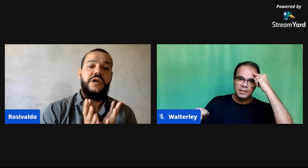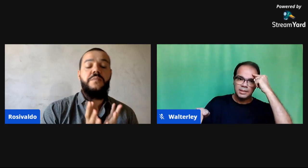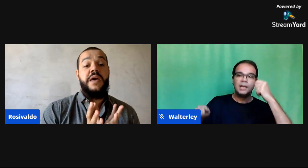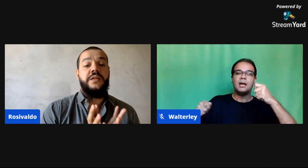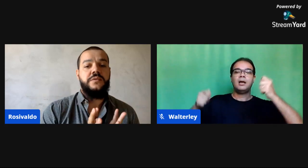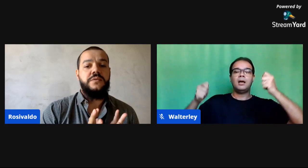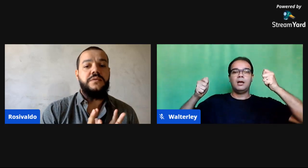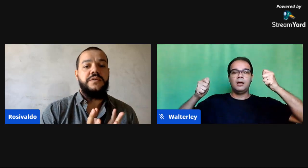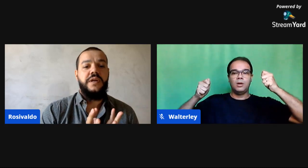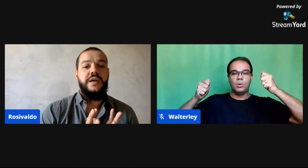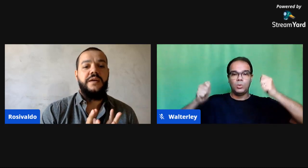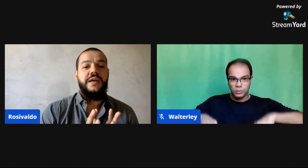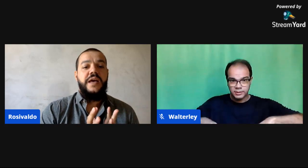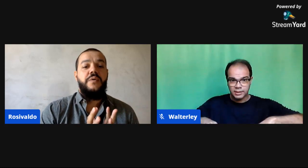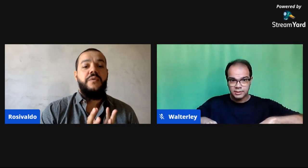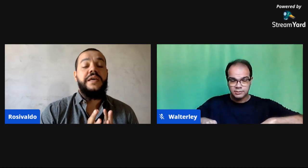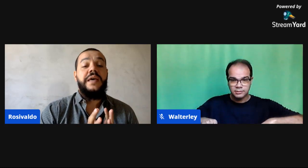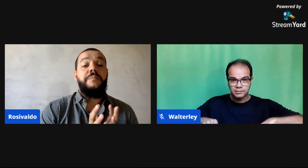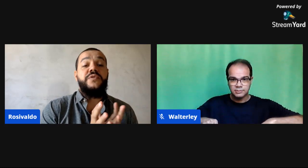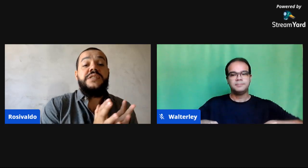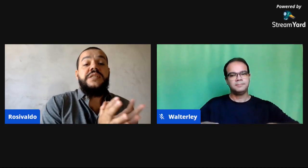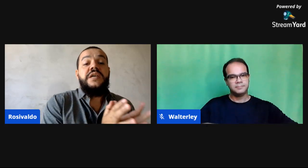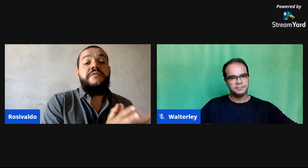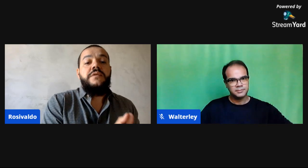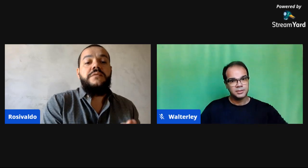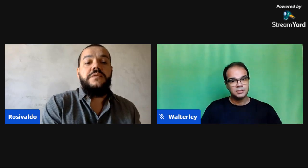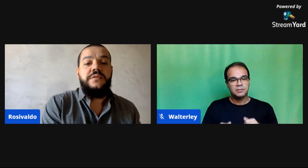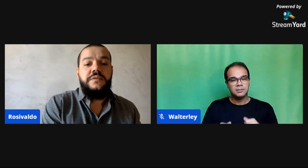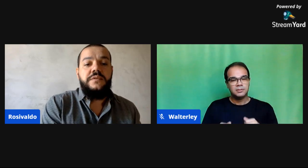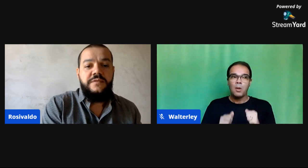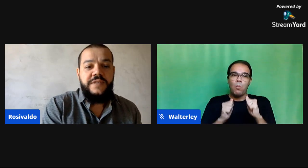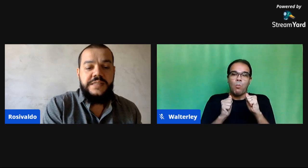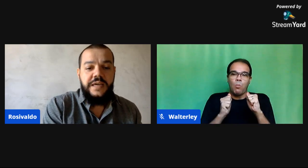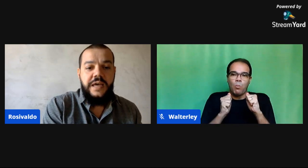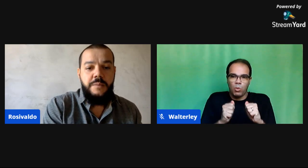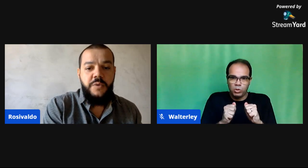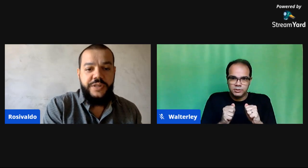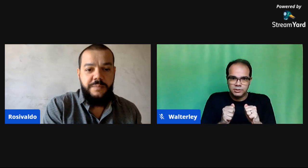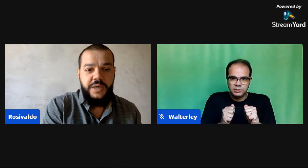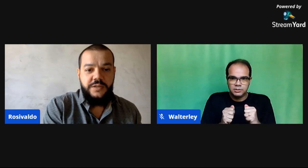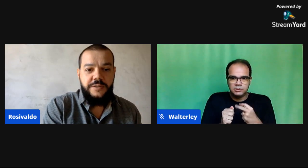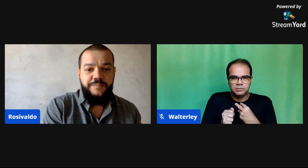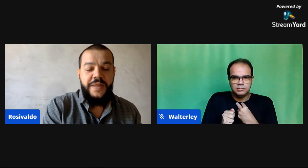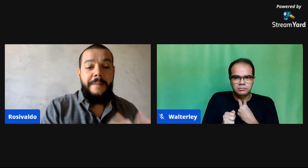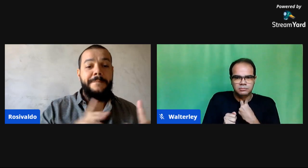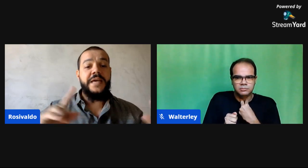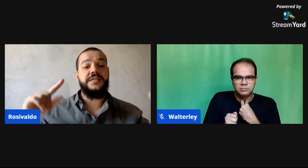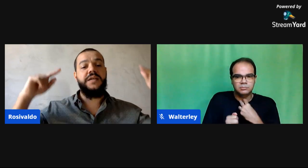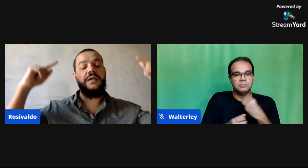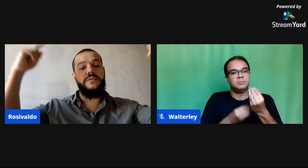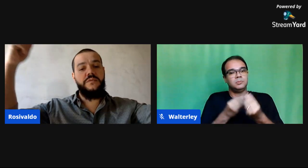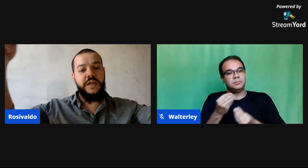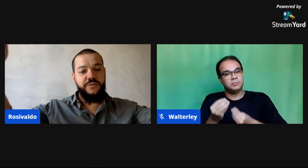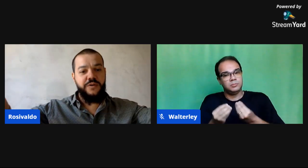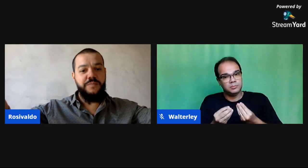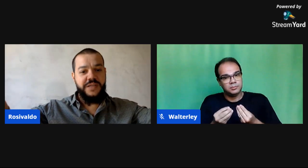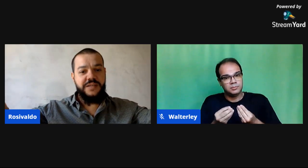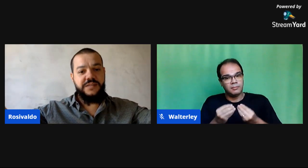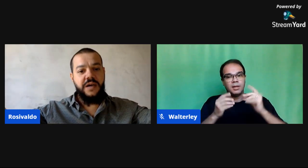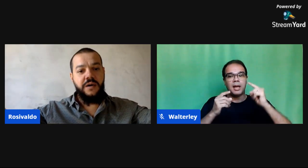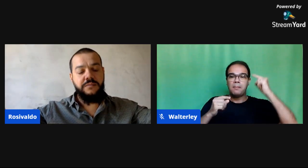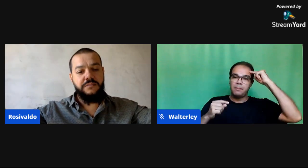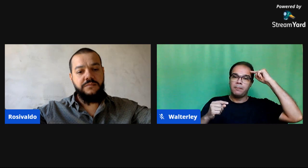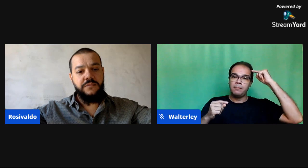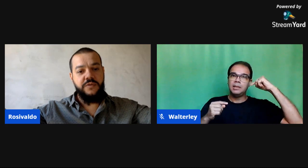professor pega o seu método, o que que é possível fazer remotamente, pensando no